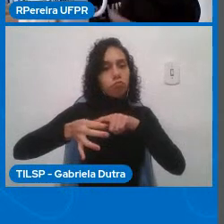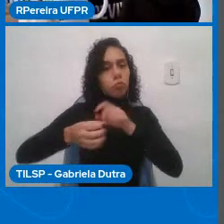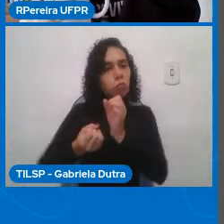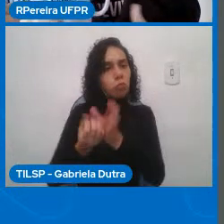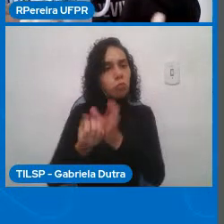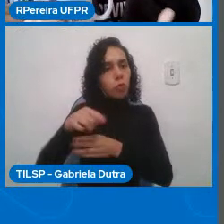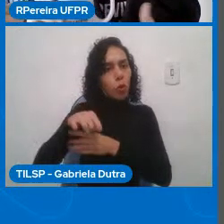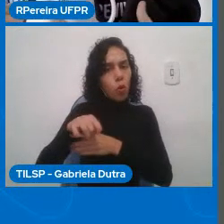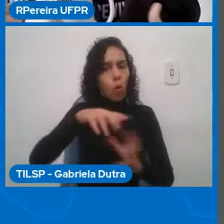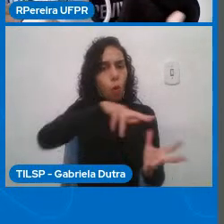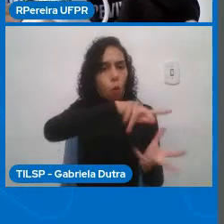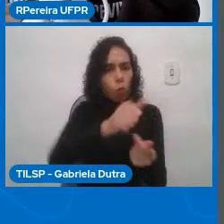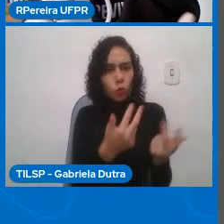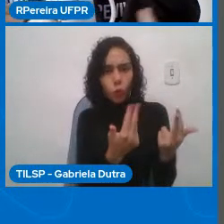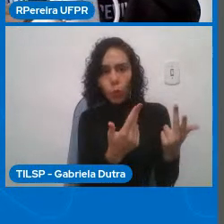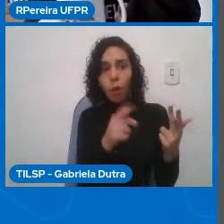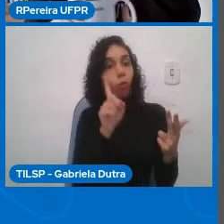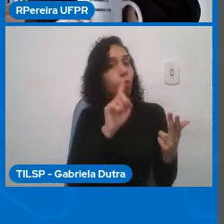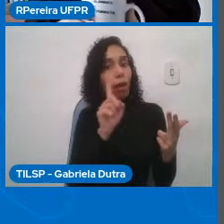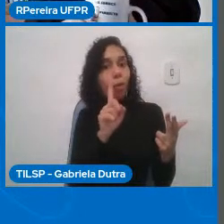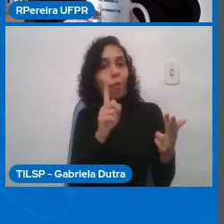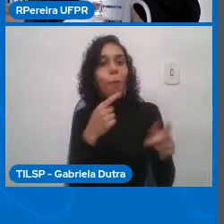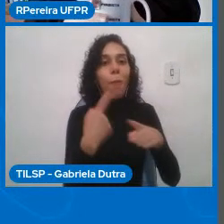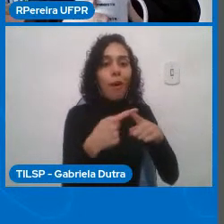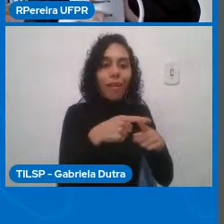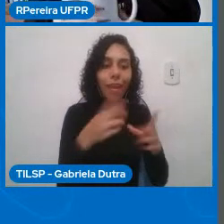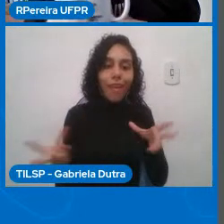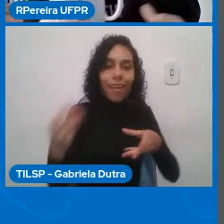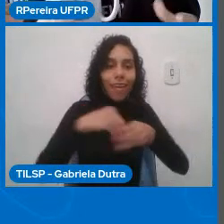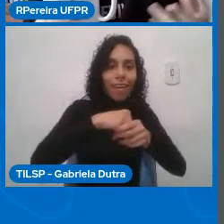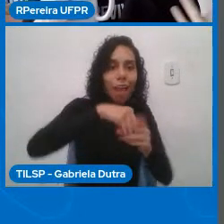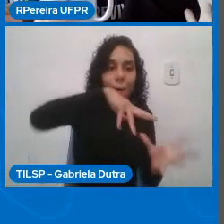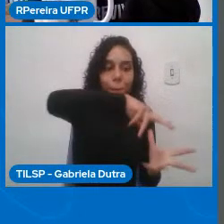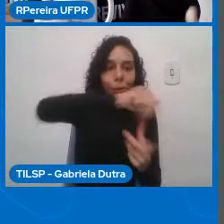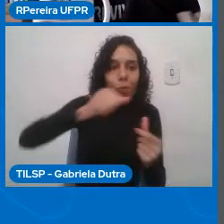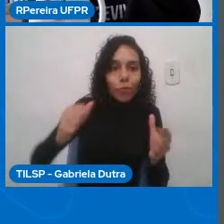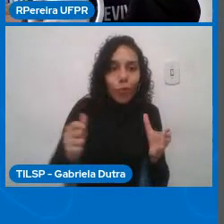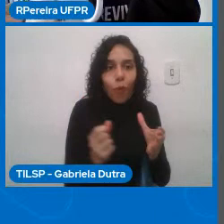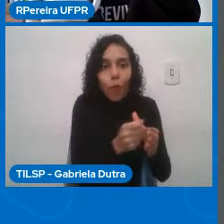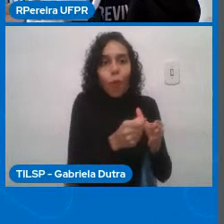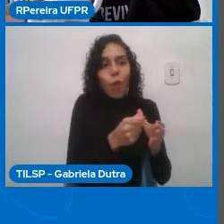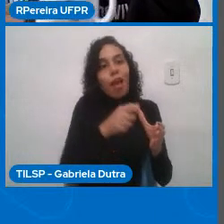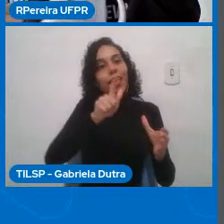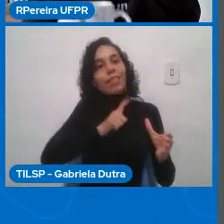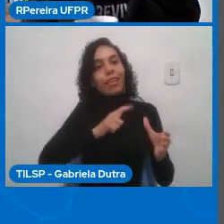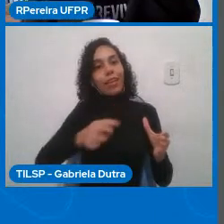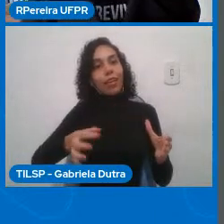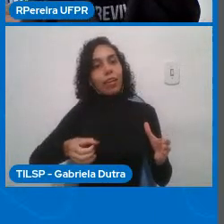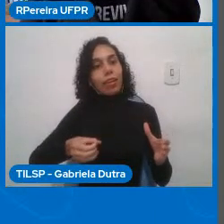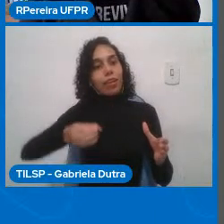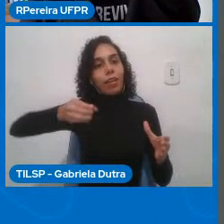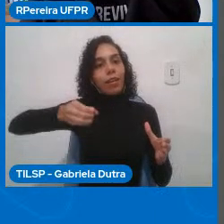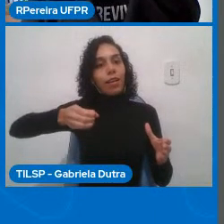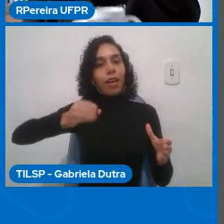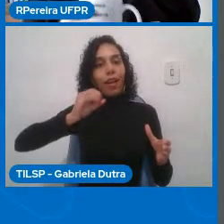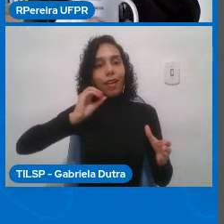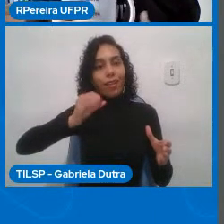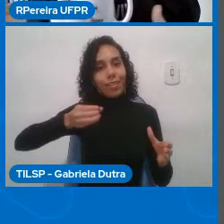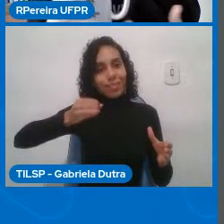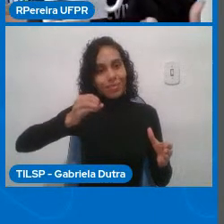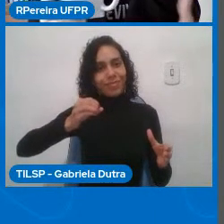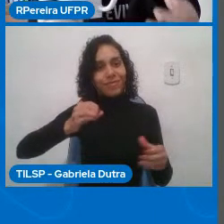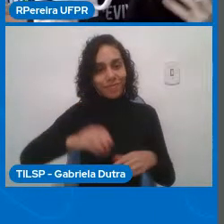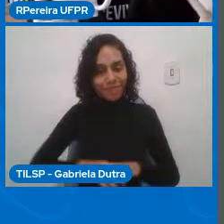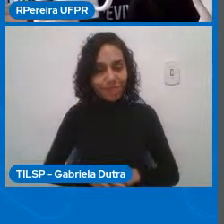caneca. Óbvio que o impacto, às vezes, de você ter essa caneca, ele é desprezível. Agora, se você pensar